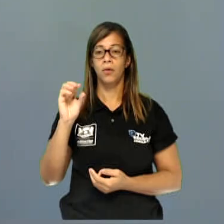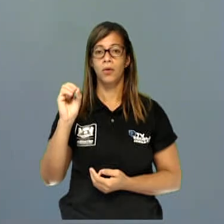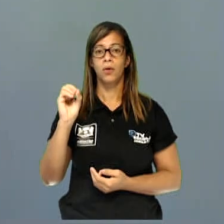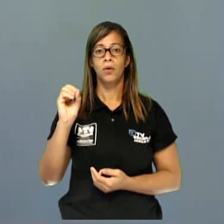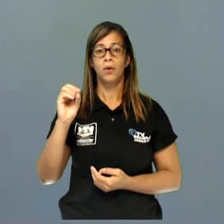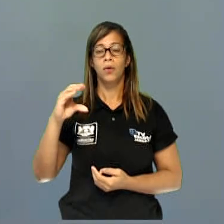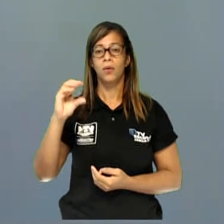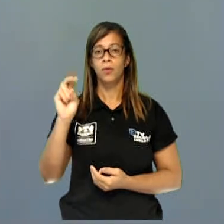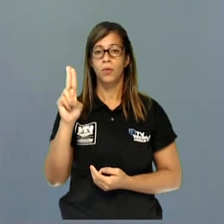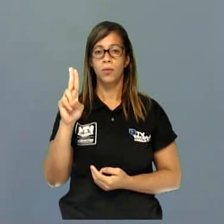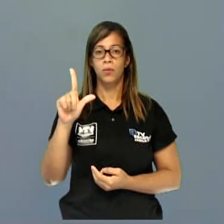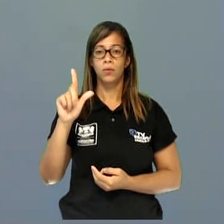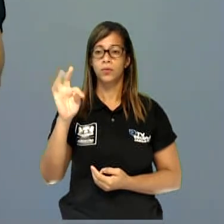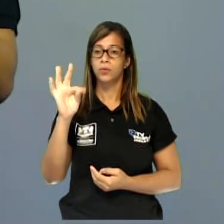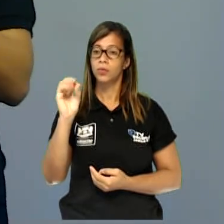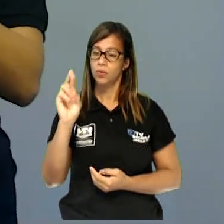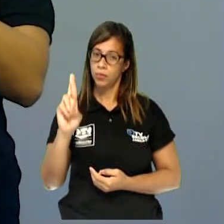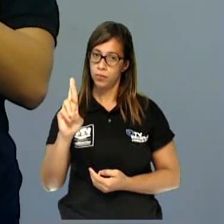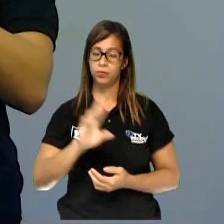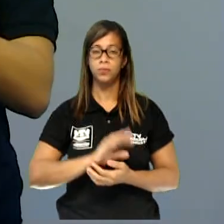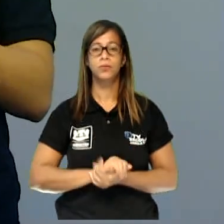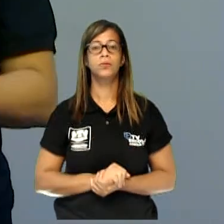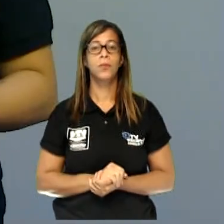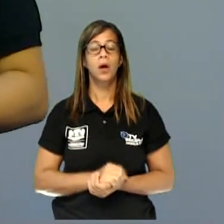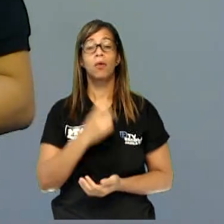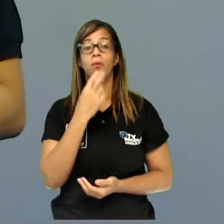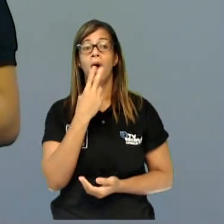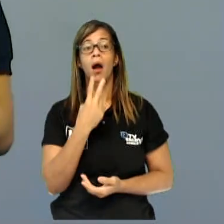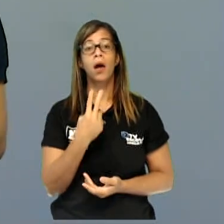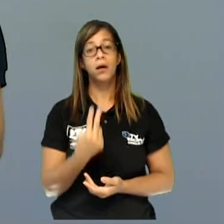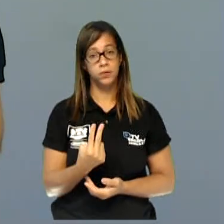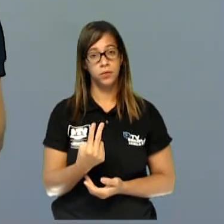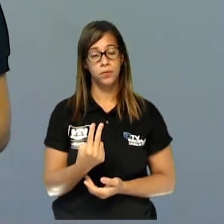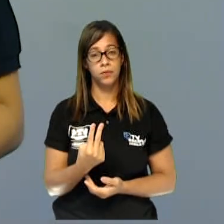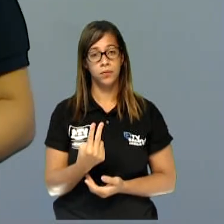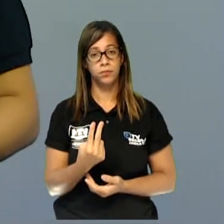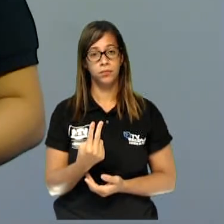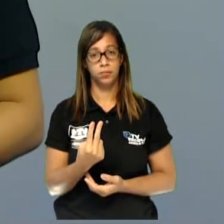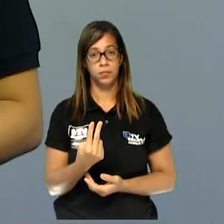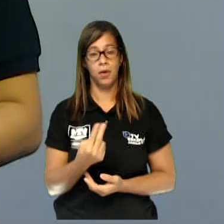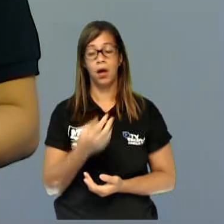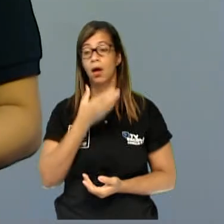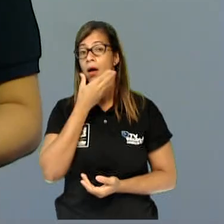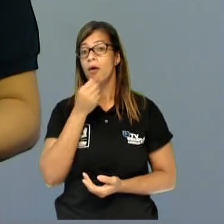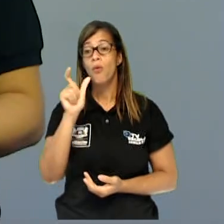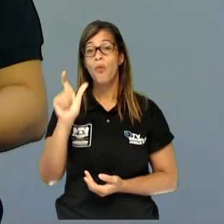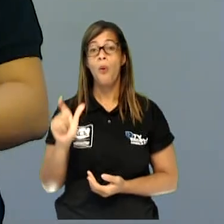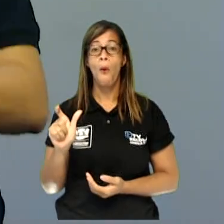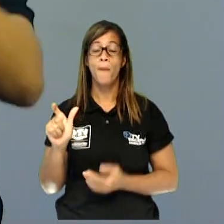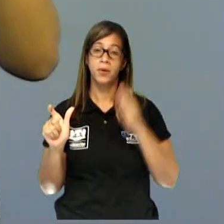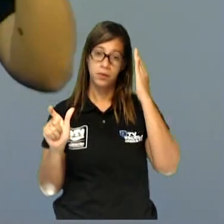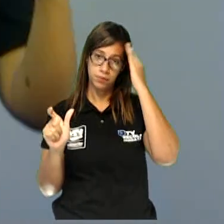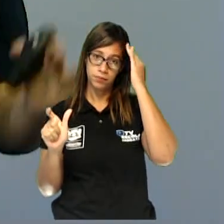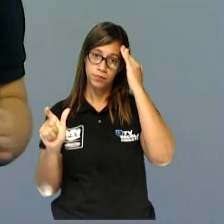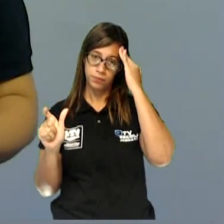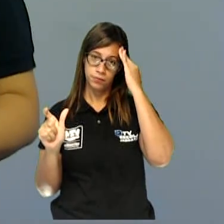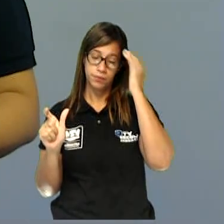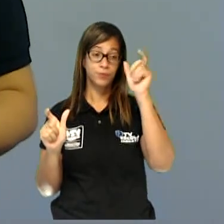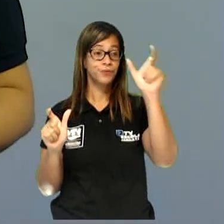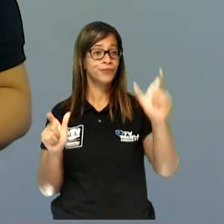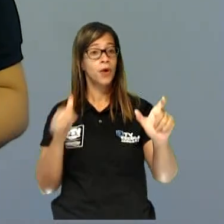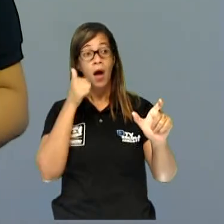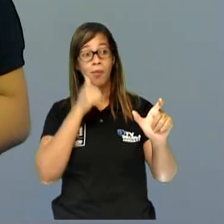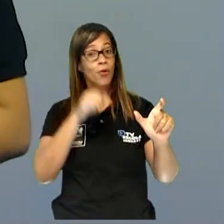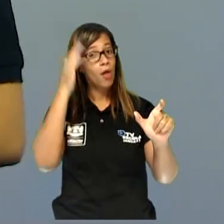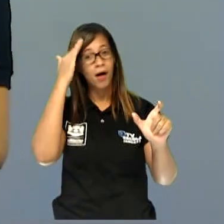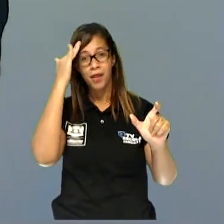eles escolhem falar. E é justamente na língua, que é a que Tarzan não entende, e a língua de Tarzan, ela também não entende, que